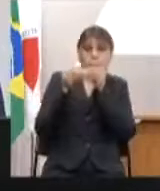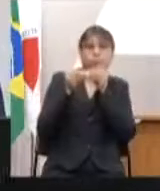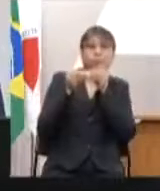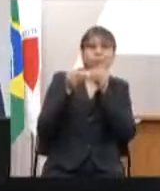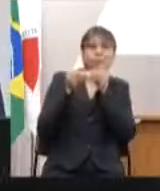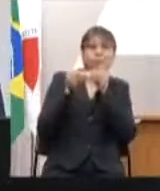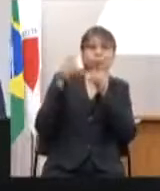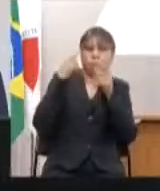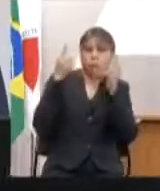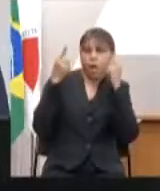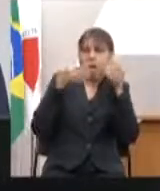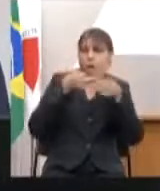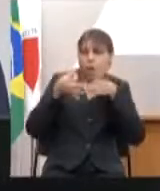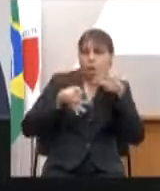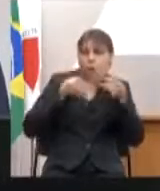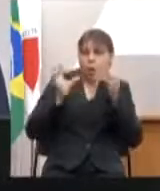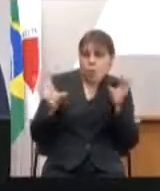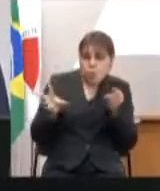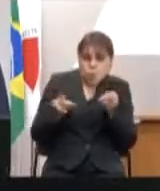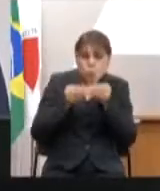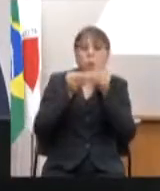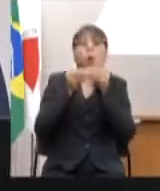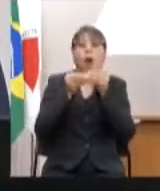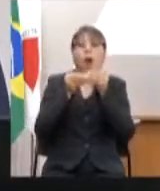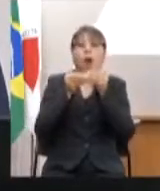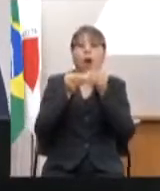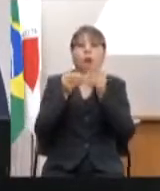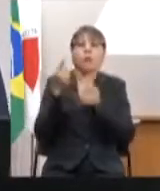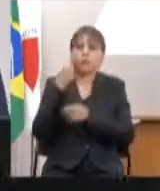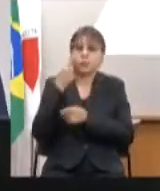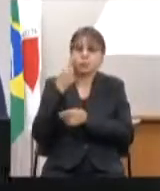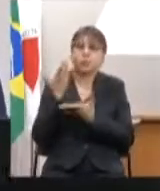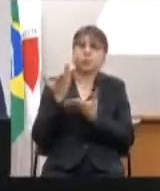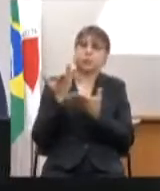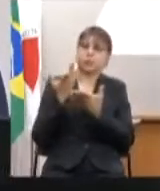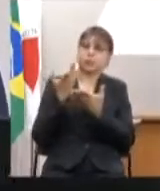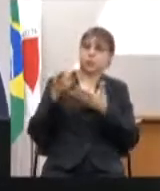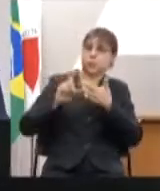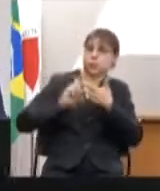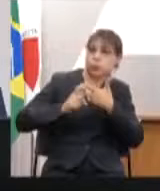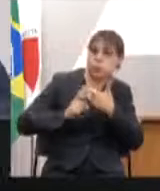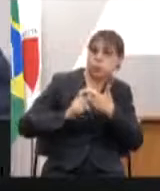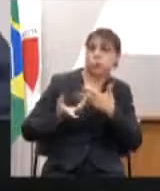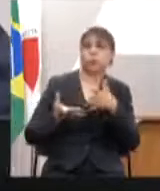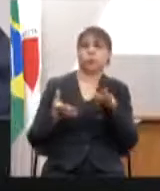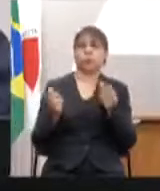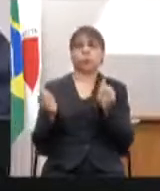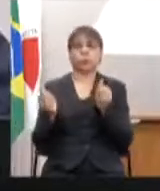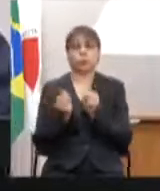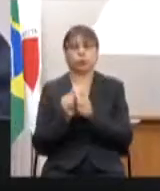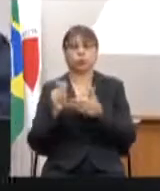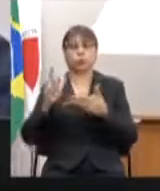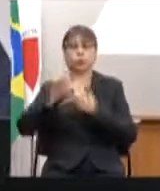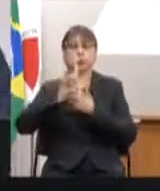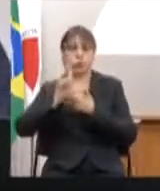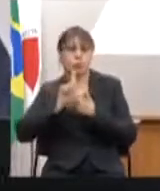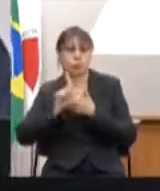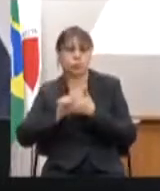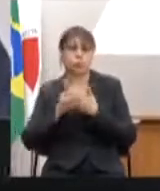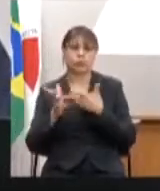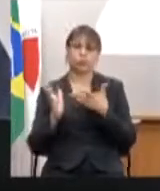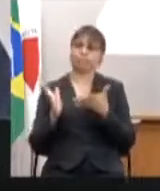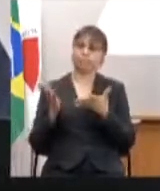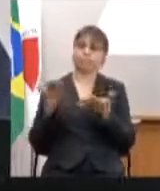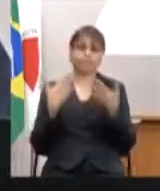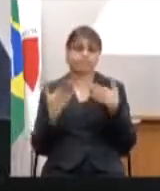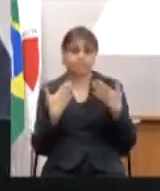vamos sentar com o Poder Executivo, com consultores do Poder Executivo, com consultores do Poder Legislativo,